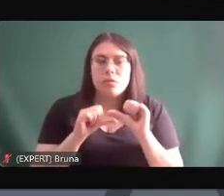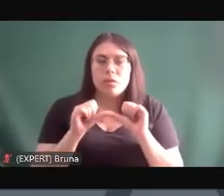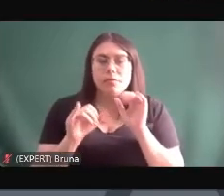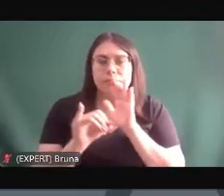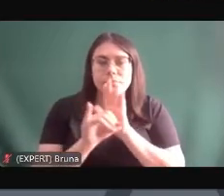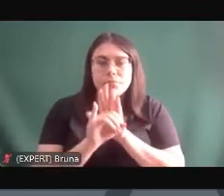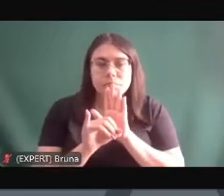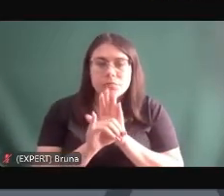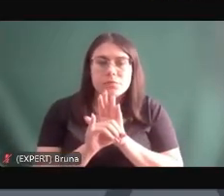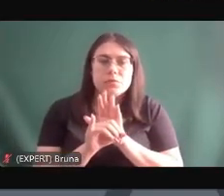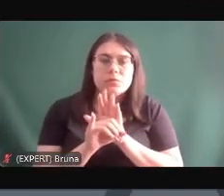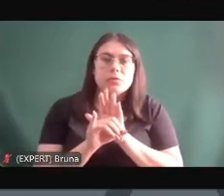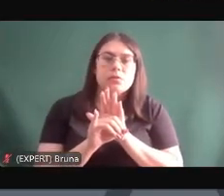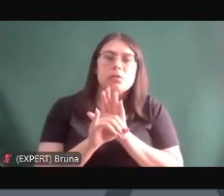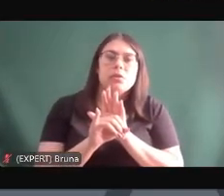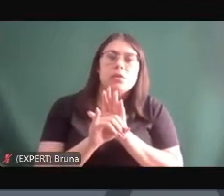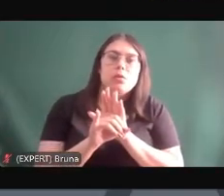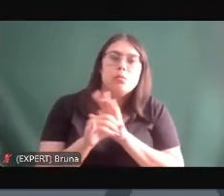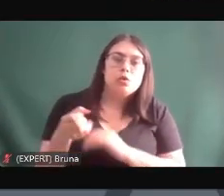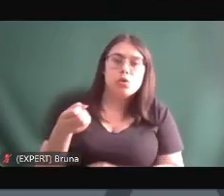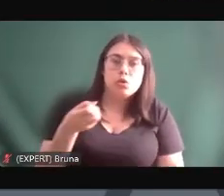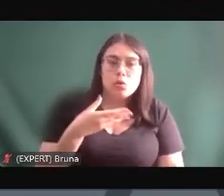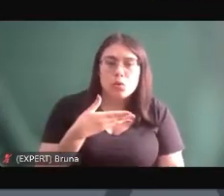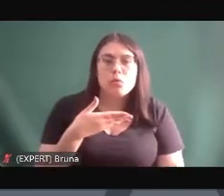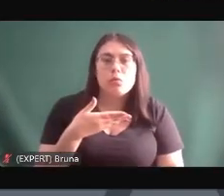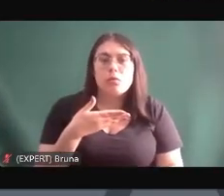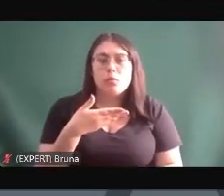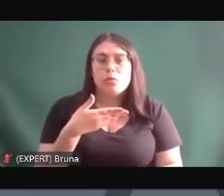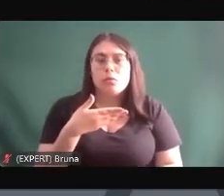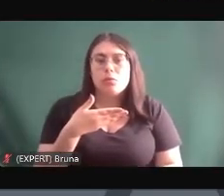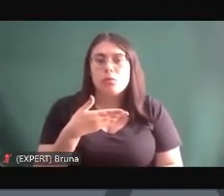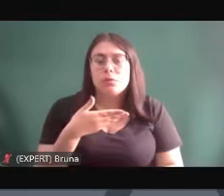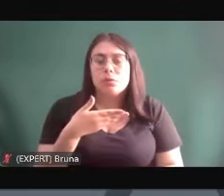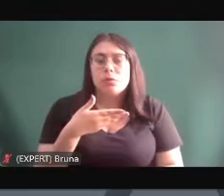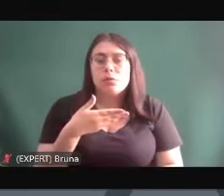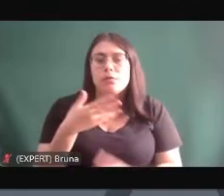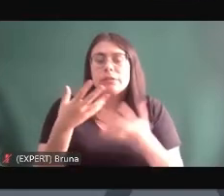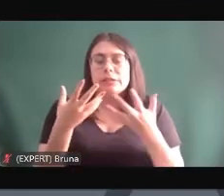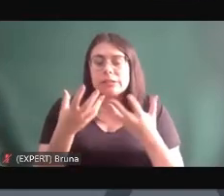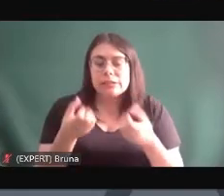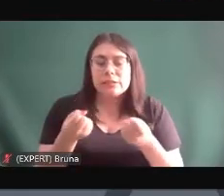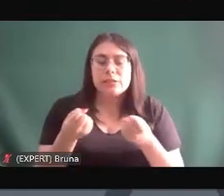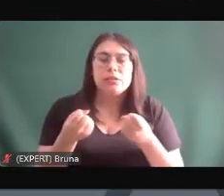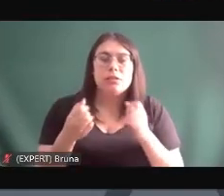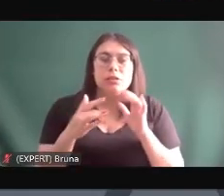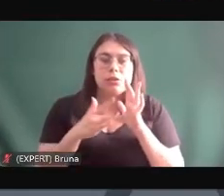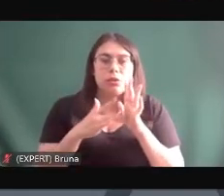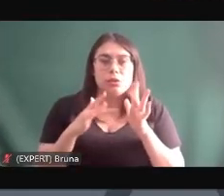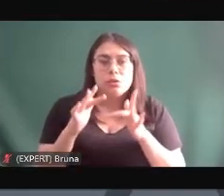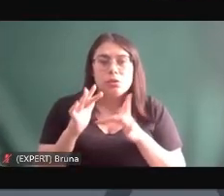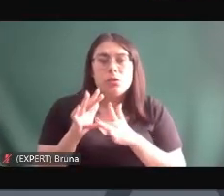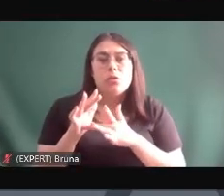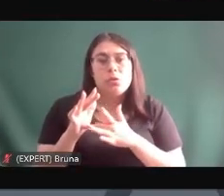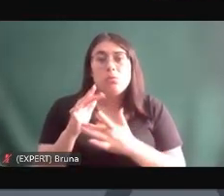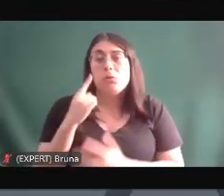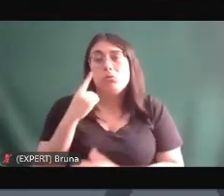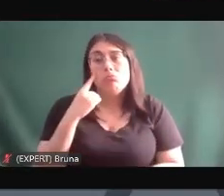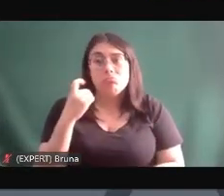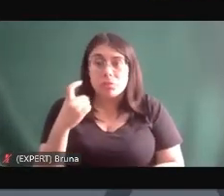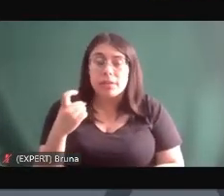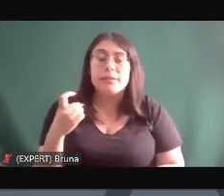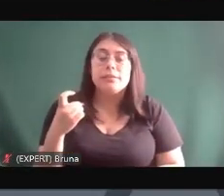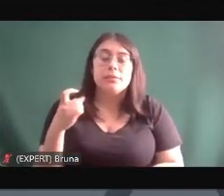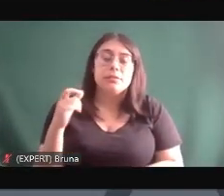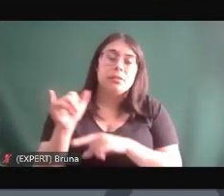renascer com uma nova identidade a partir do momento que você aceita Jesus eu acho essa técnica super interessante que surge